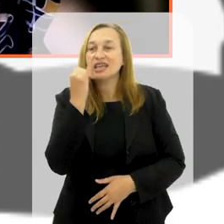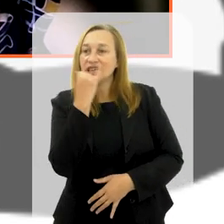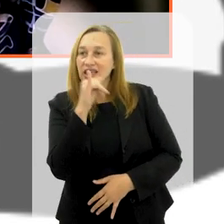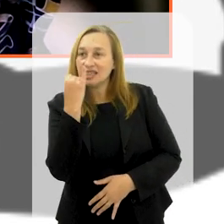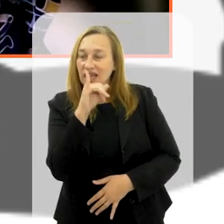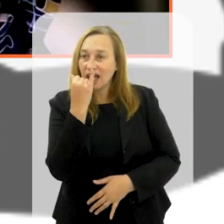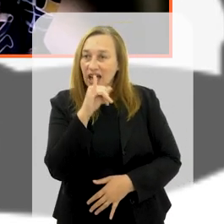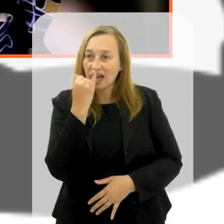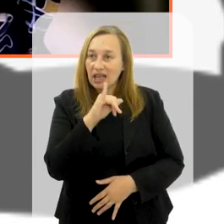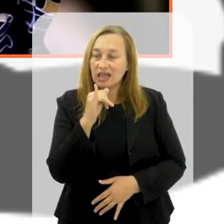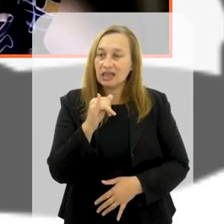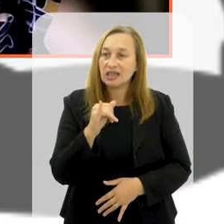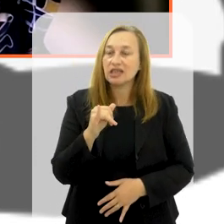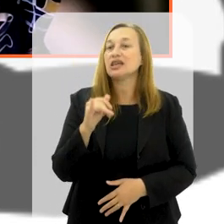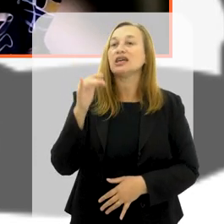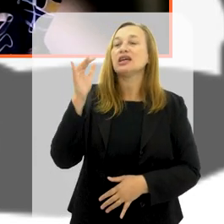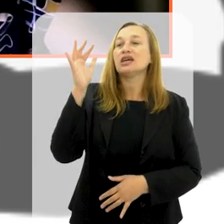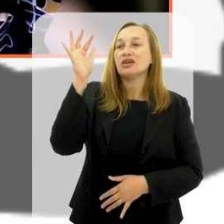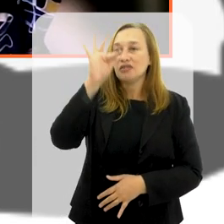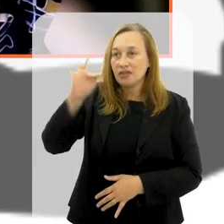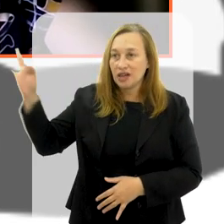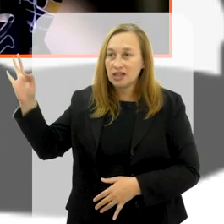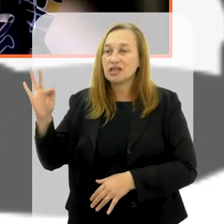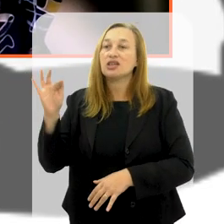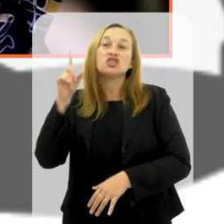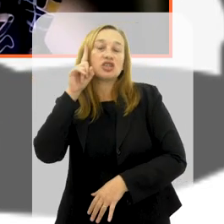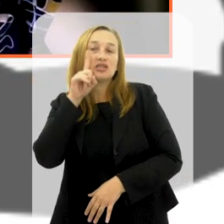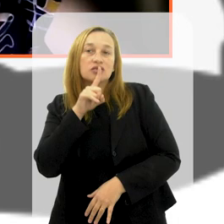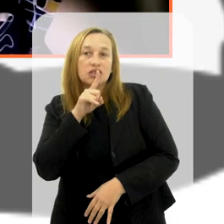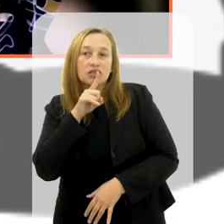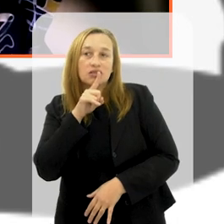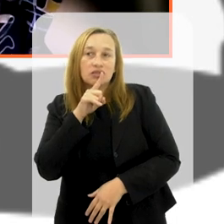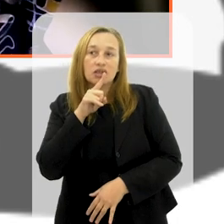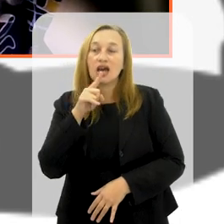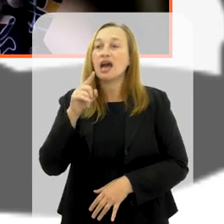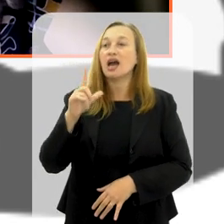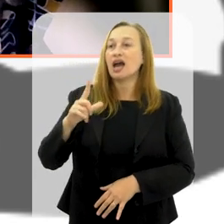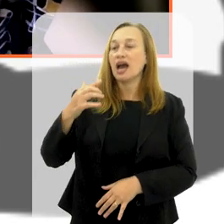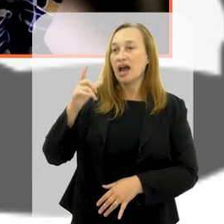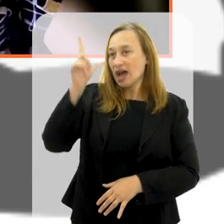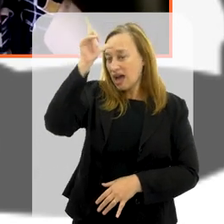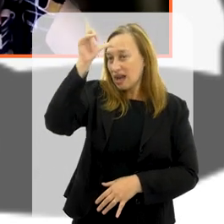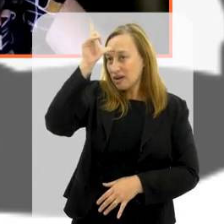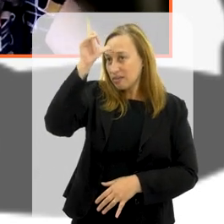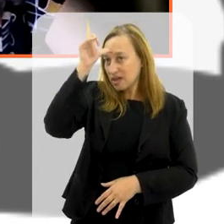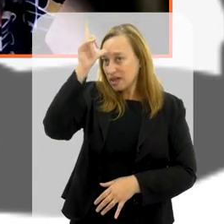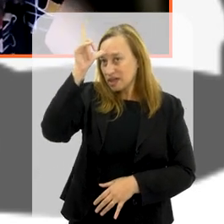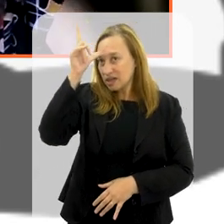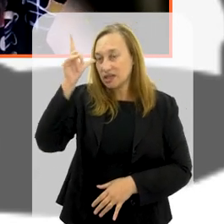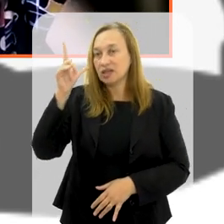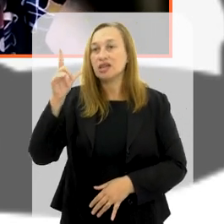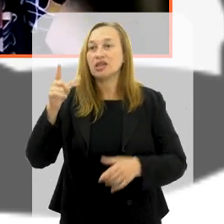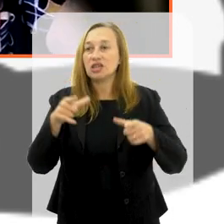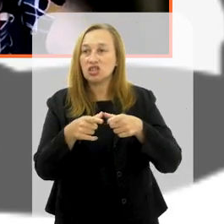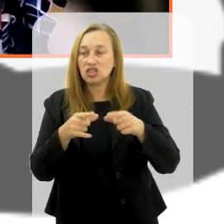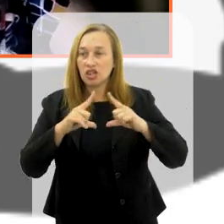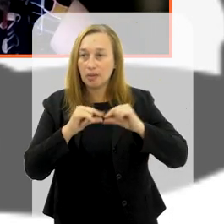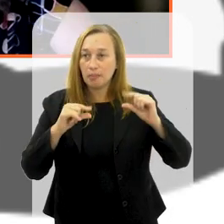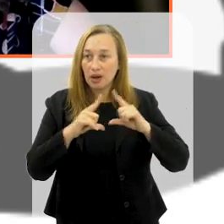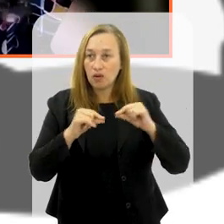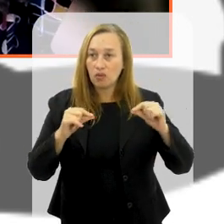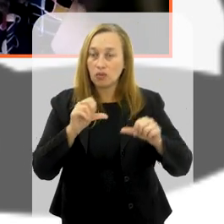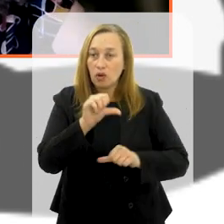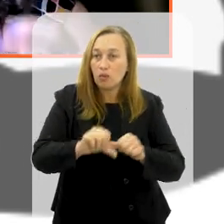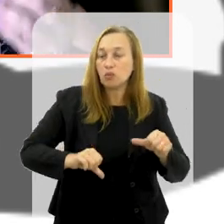Reino Unido, França, Estados Unidos e Alemanha, Japão, eram G7, né? E agora são